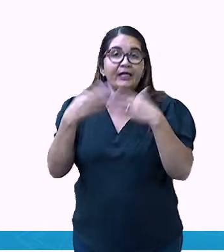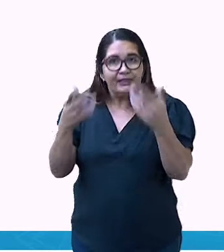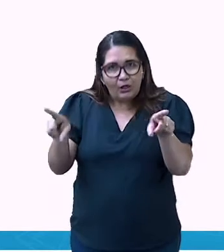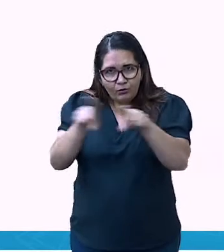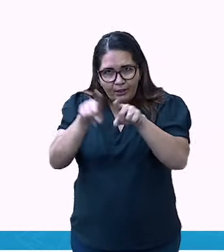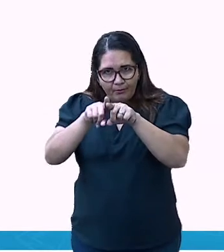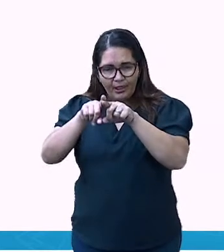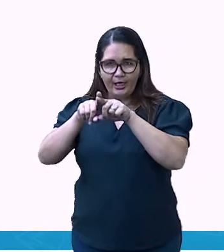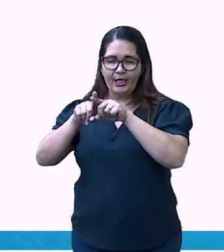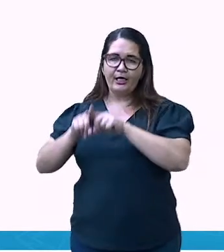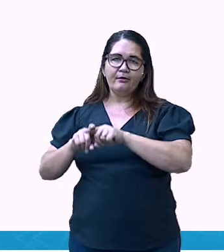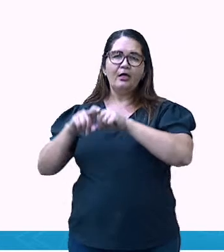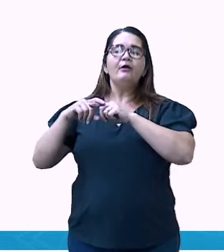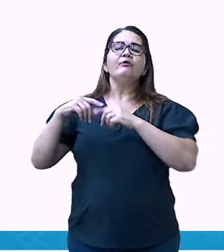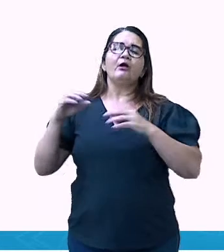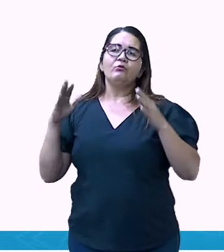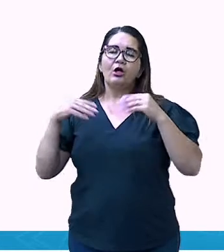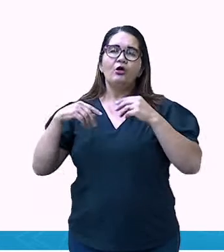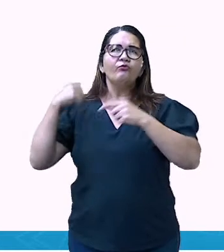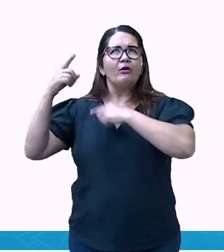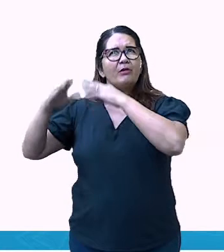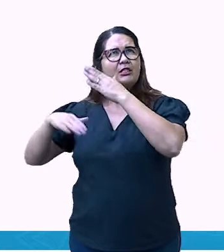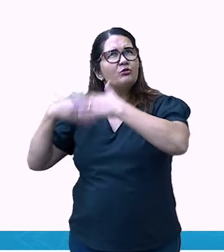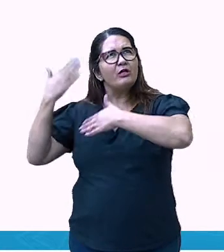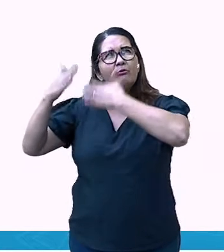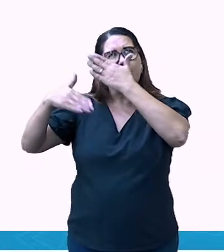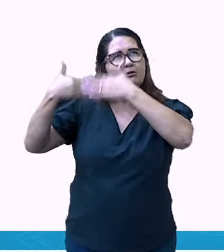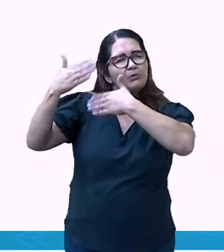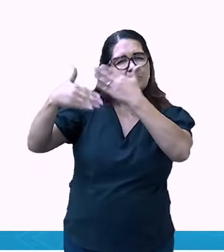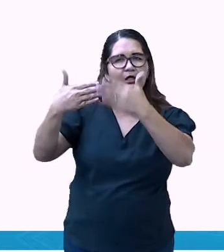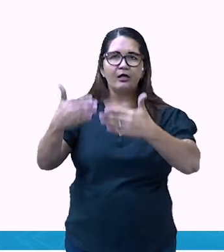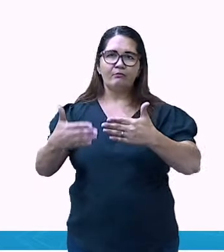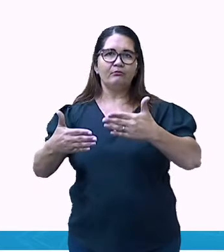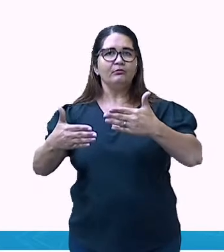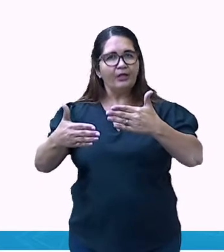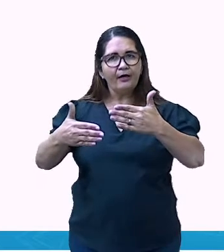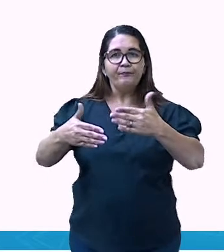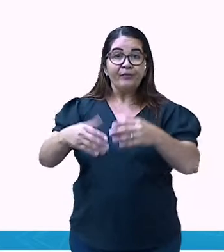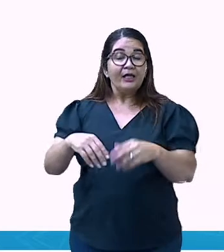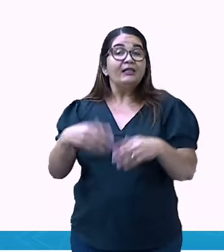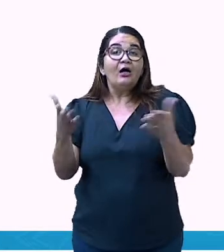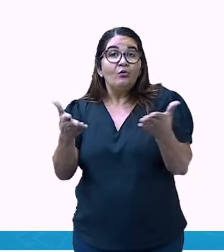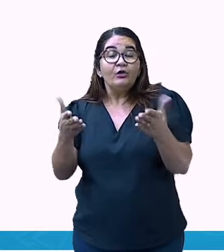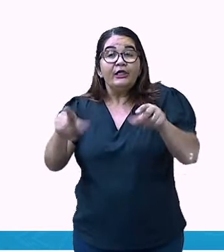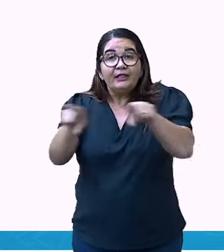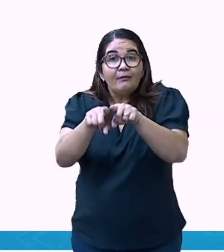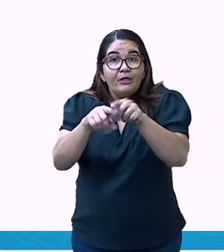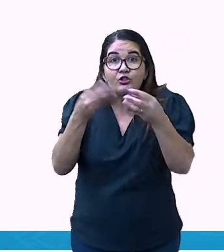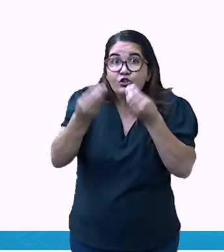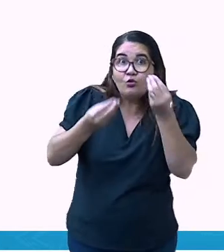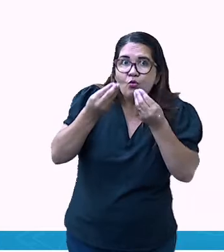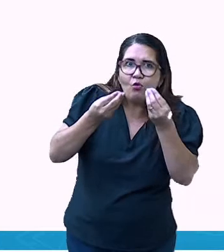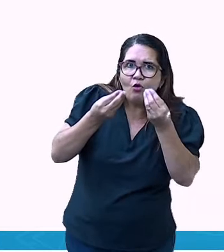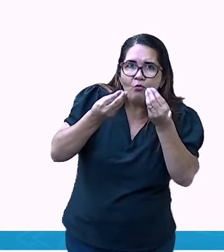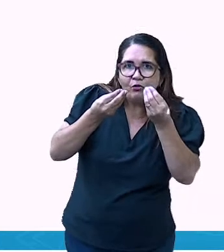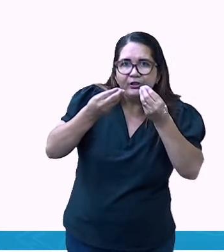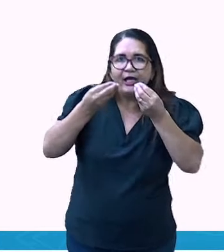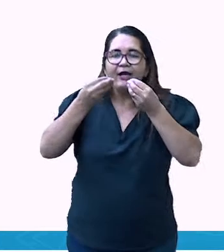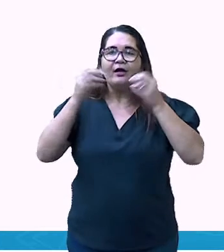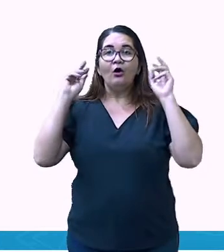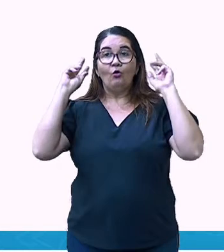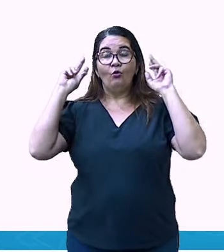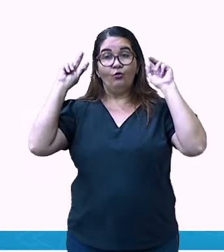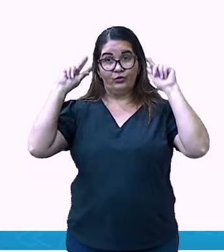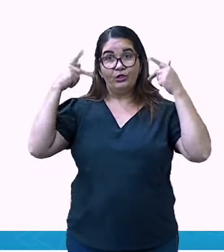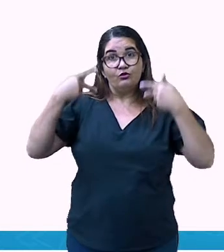situações. Várias civilizações antigas sabiam utilizar a posição dos astros e do sol para